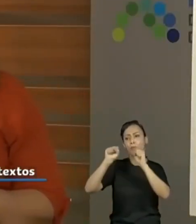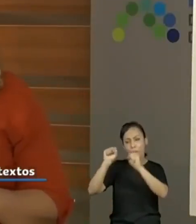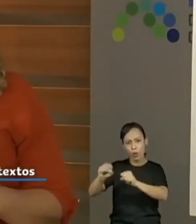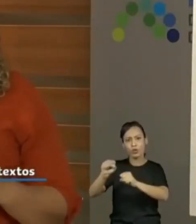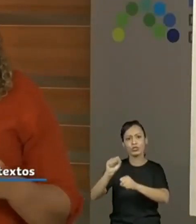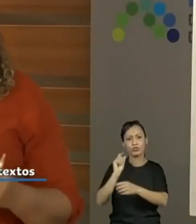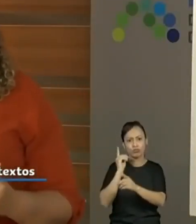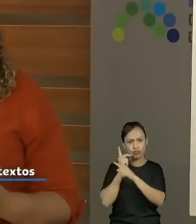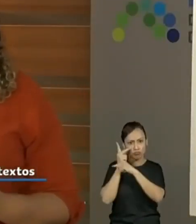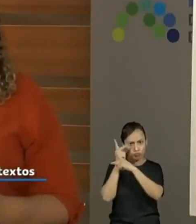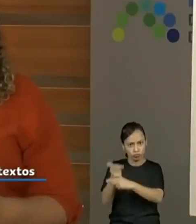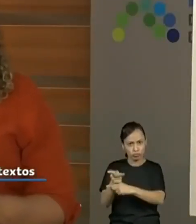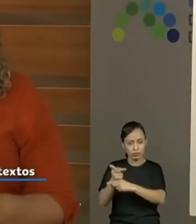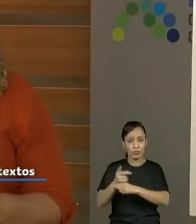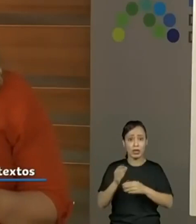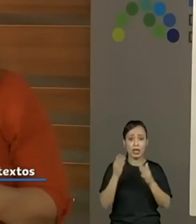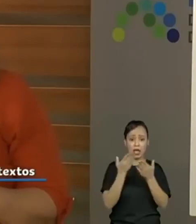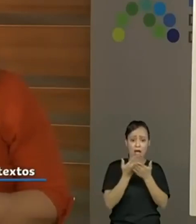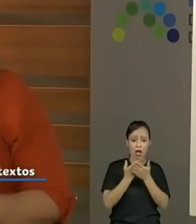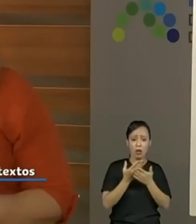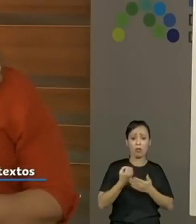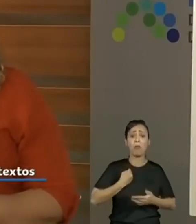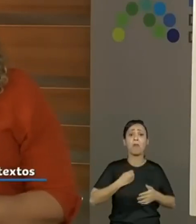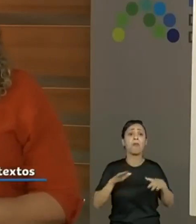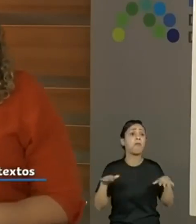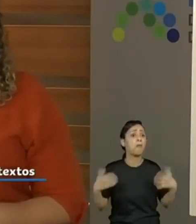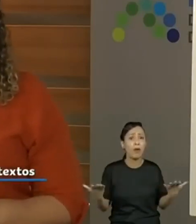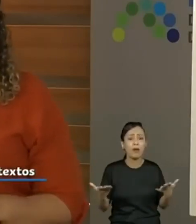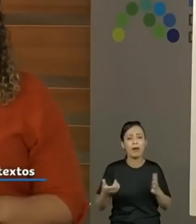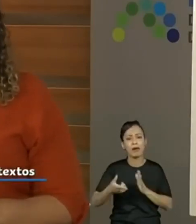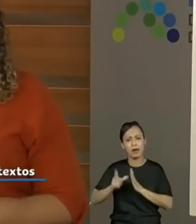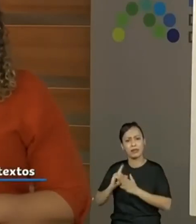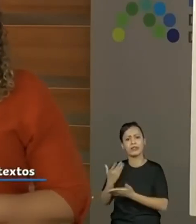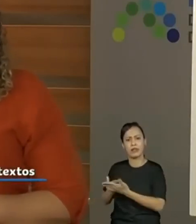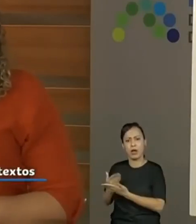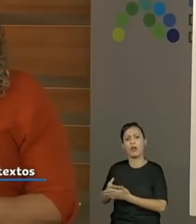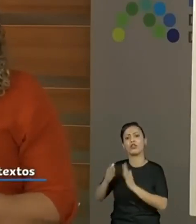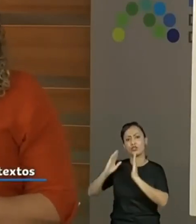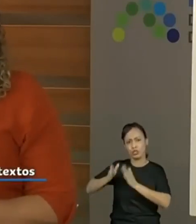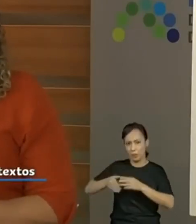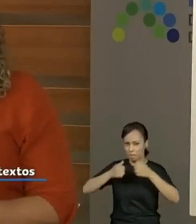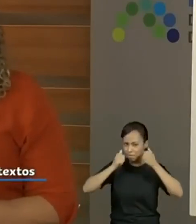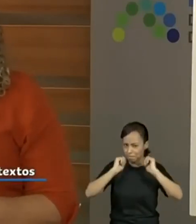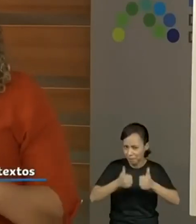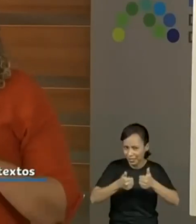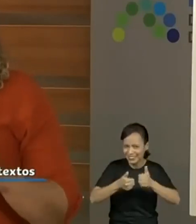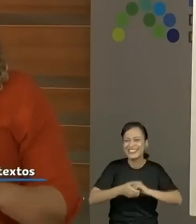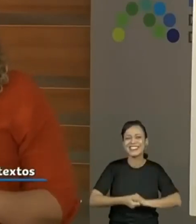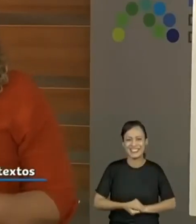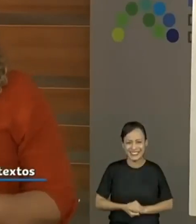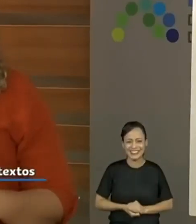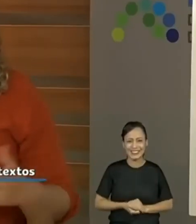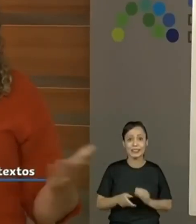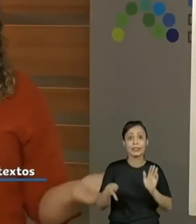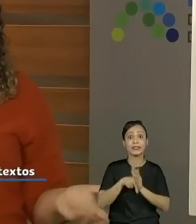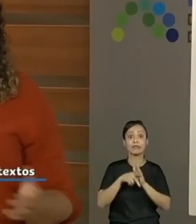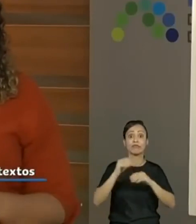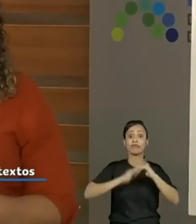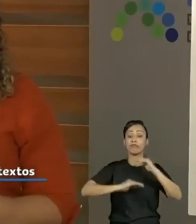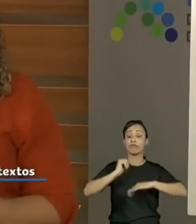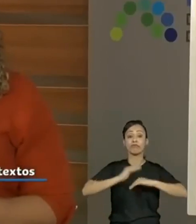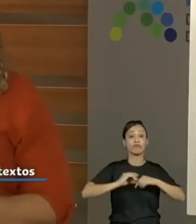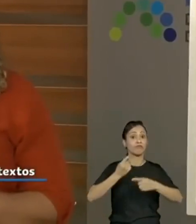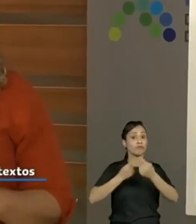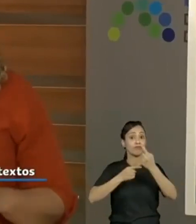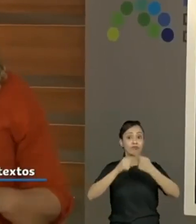né, da nossa aula. Talvez quem está chegando agora não tenha visto, mas a habilidade foi apresentada assim, tá bom, professores? São as habilidades, como a professora